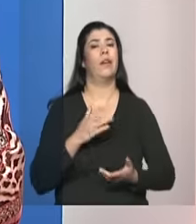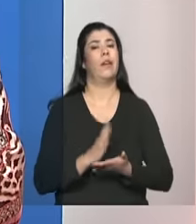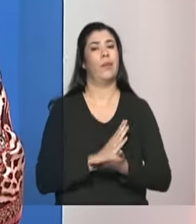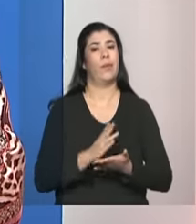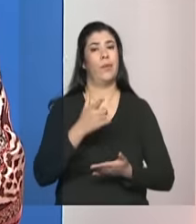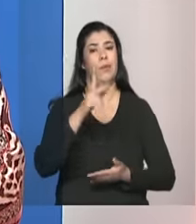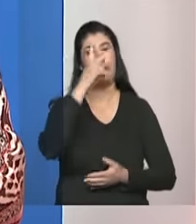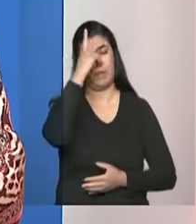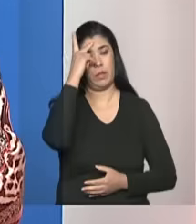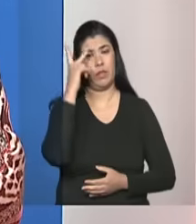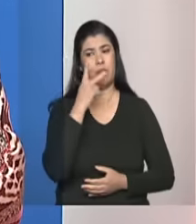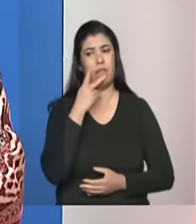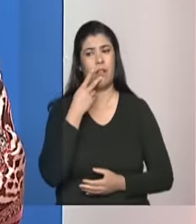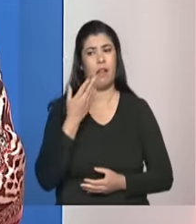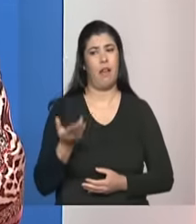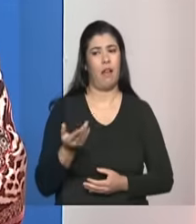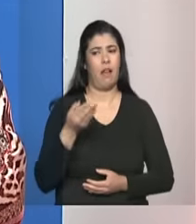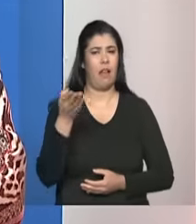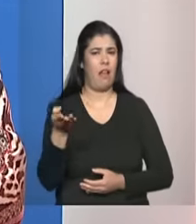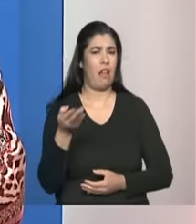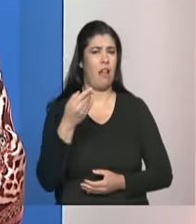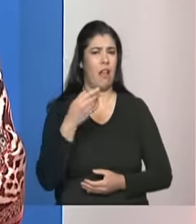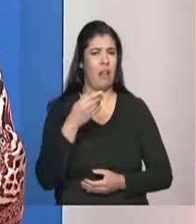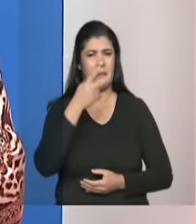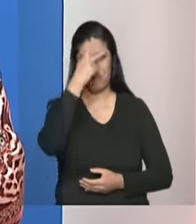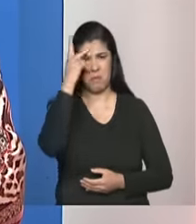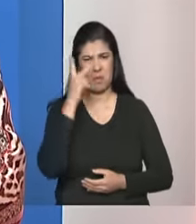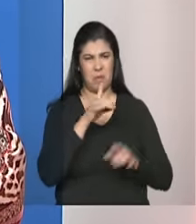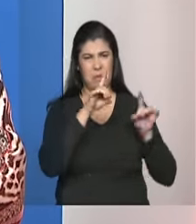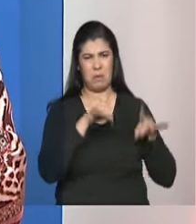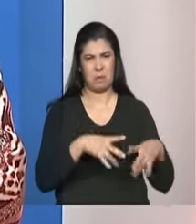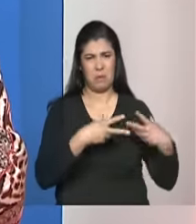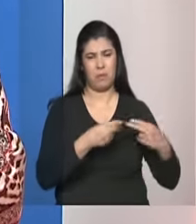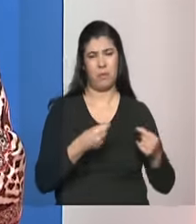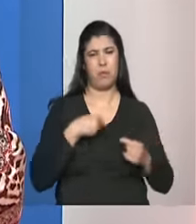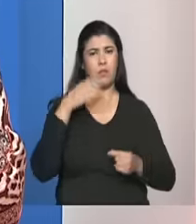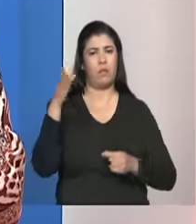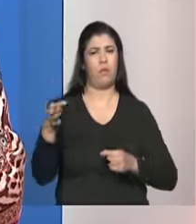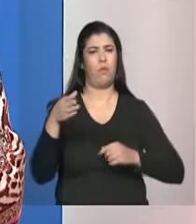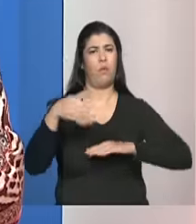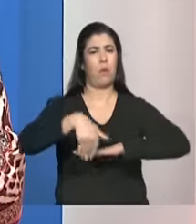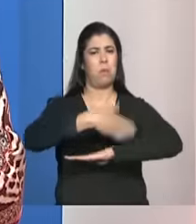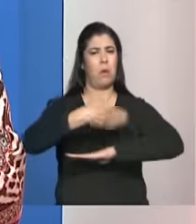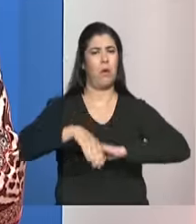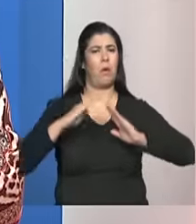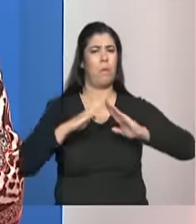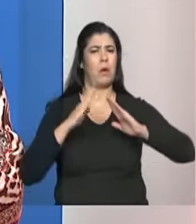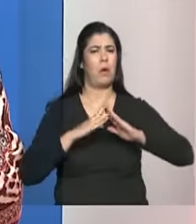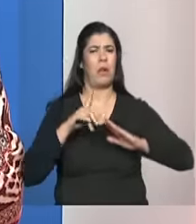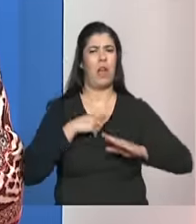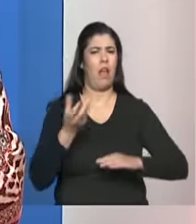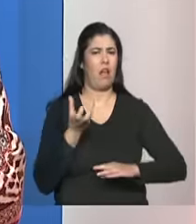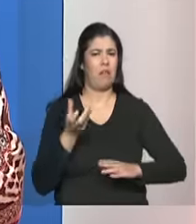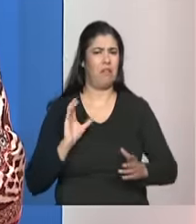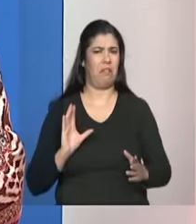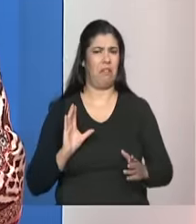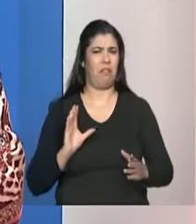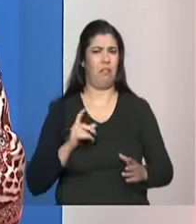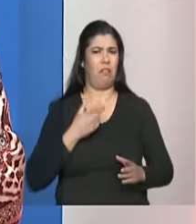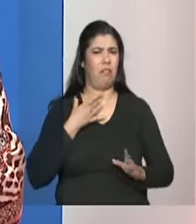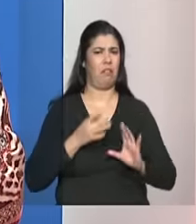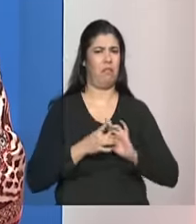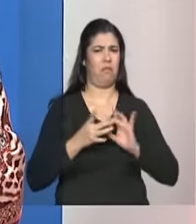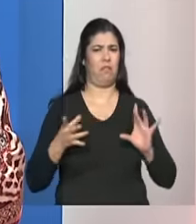compreensão de que a pessoa está na rua porque ela quer. Ah, é porque quer, é porque não tem força de vontade. É a mesma linha de